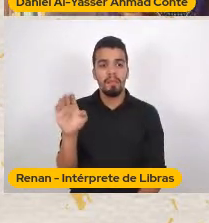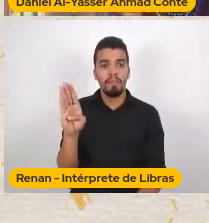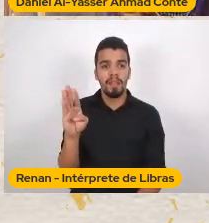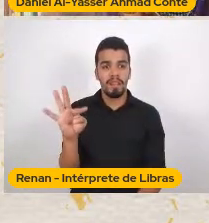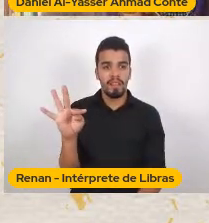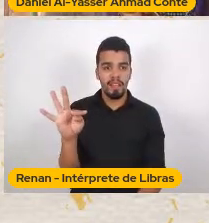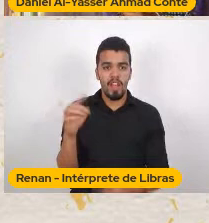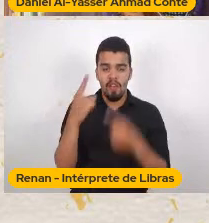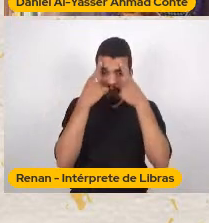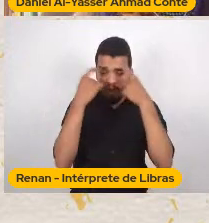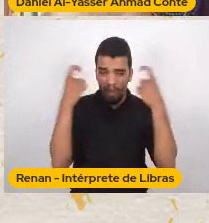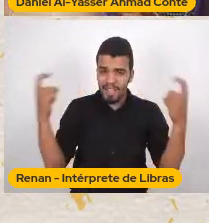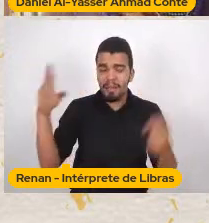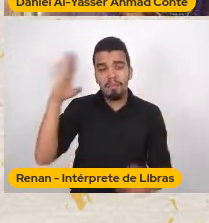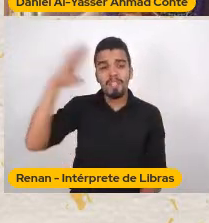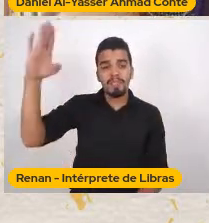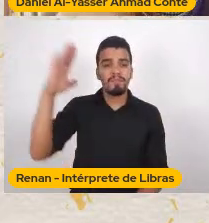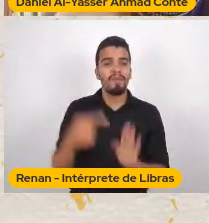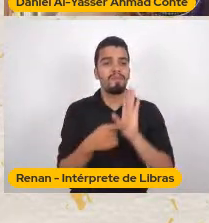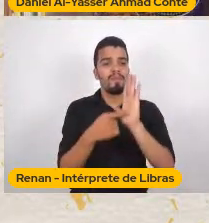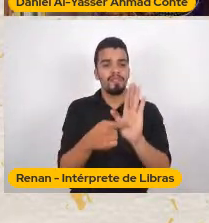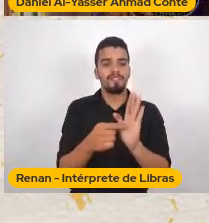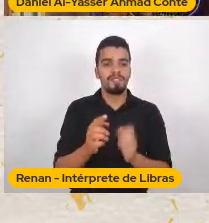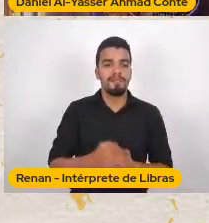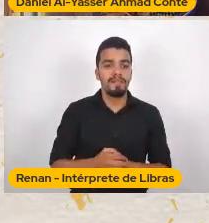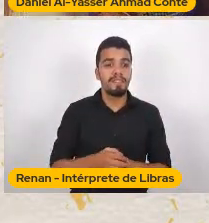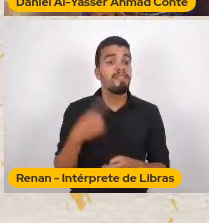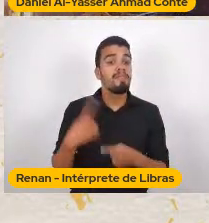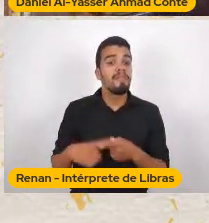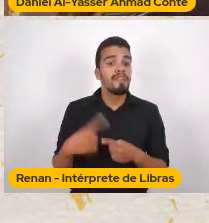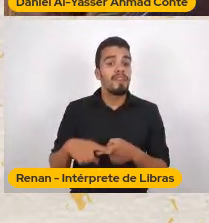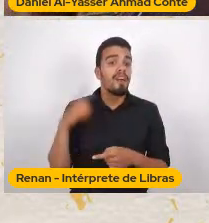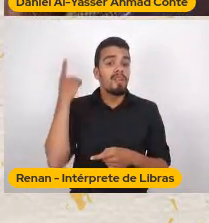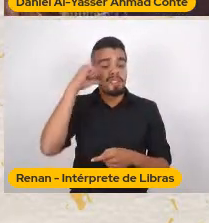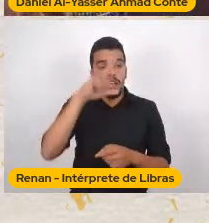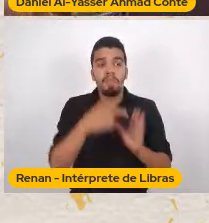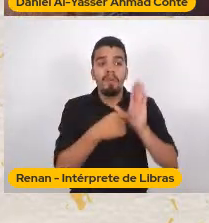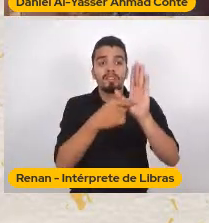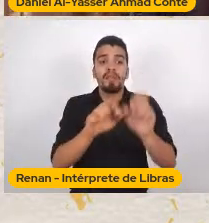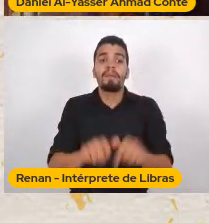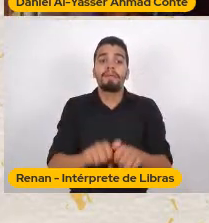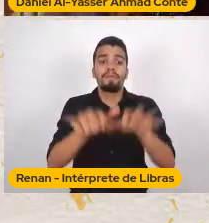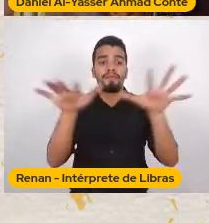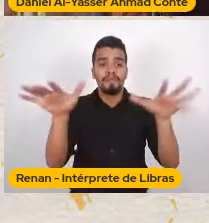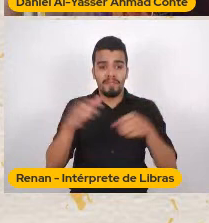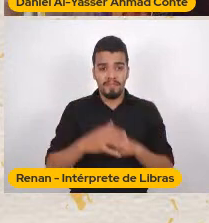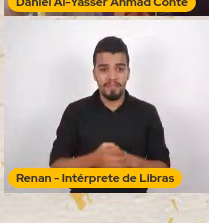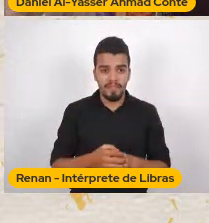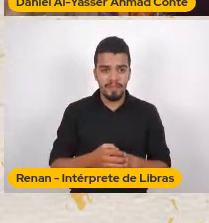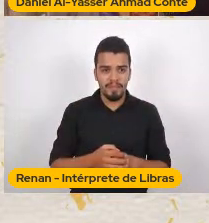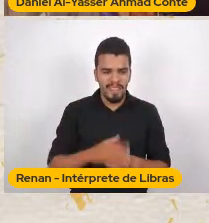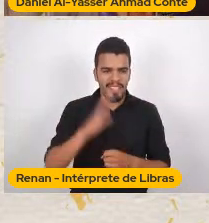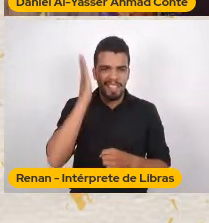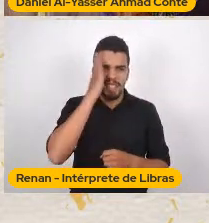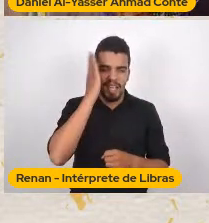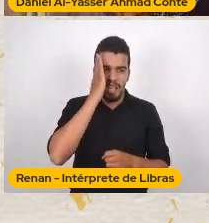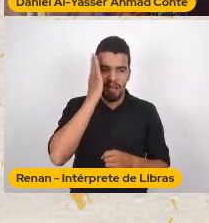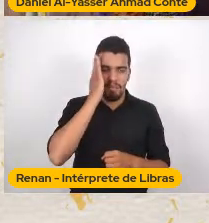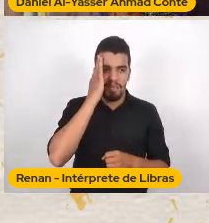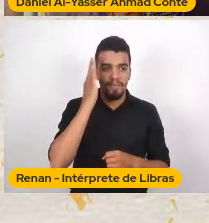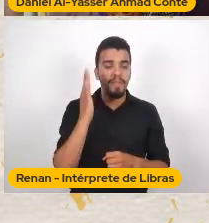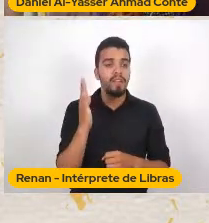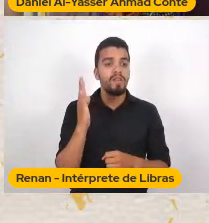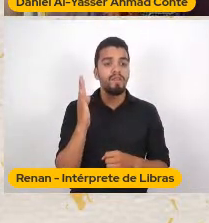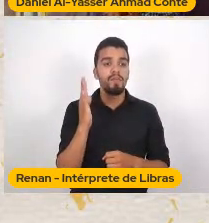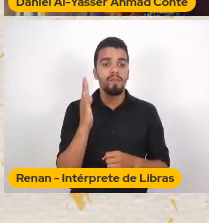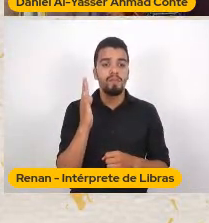se tu pensar Nos desenhos Ele consegue Operar os desenhos De maneira incrível Tom e Jerry Ele estreia Em 73